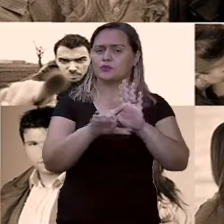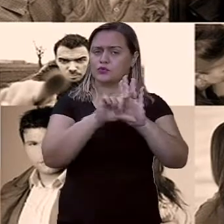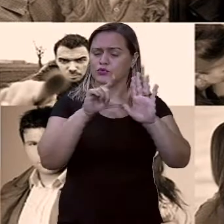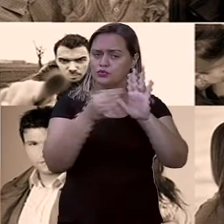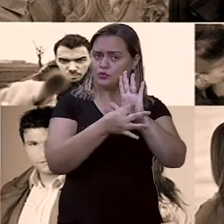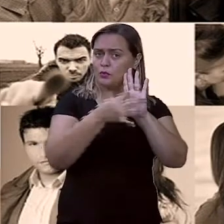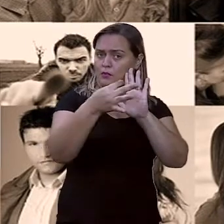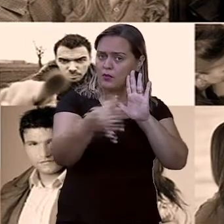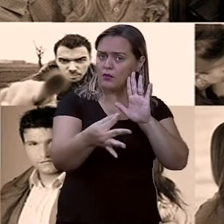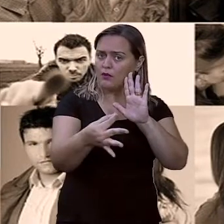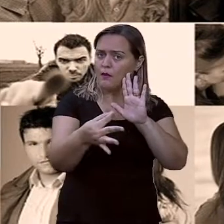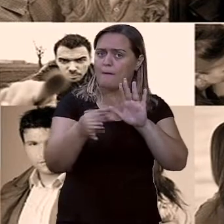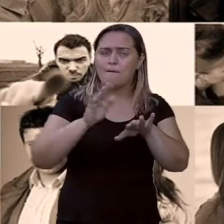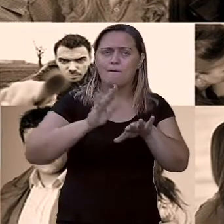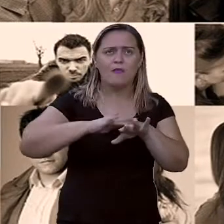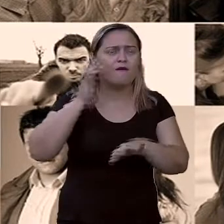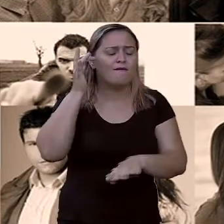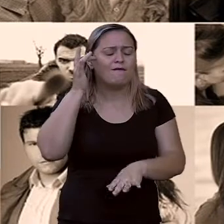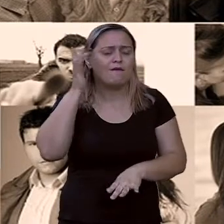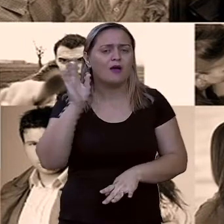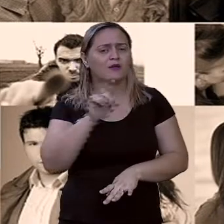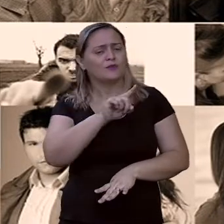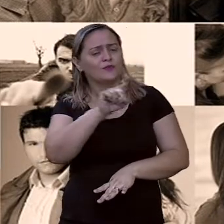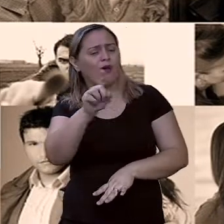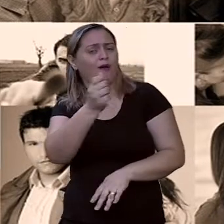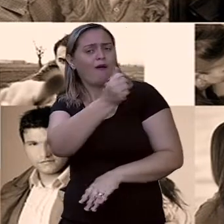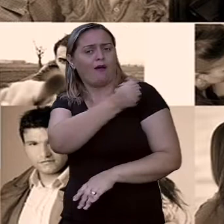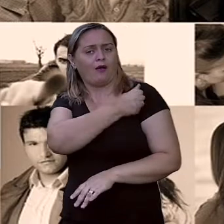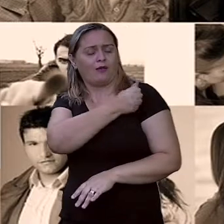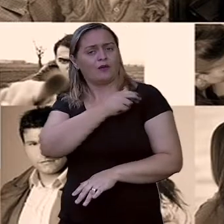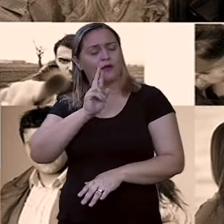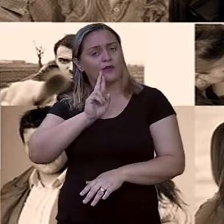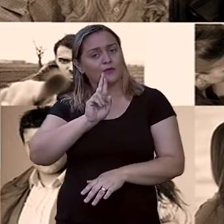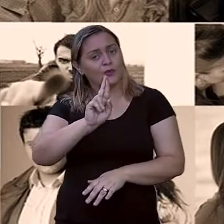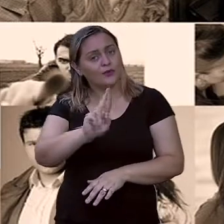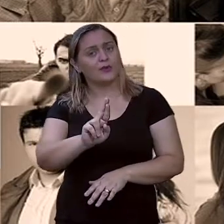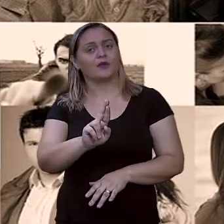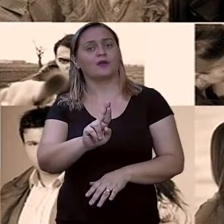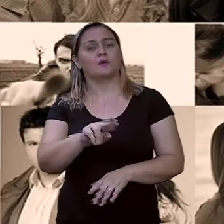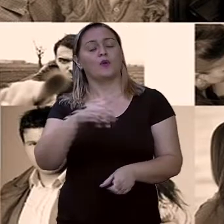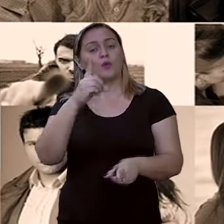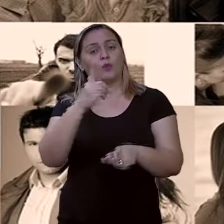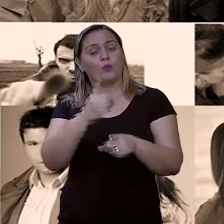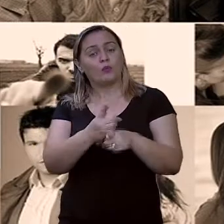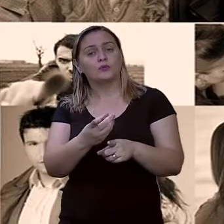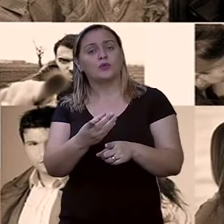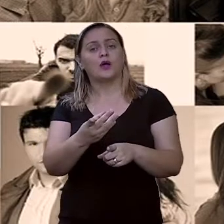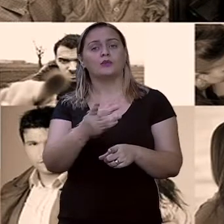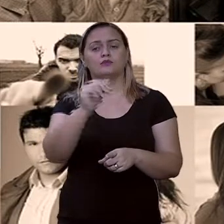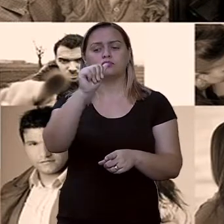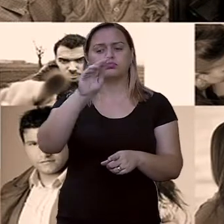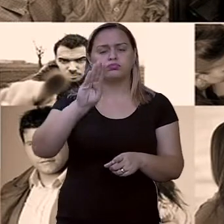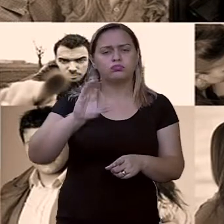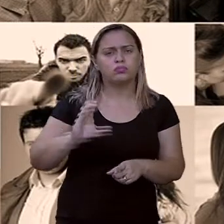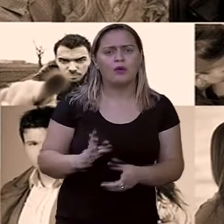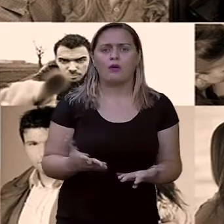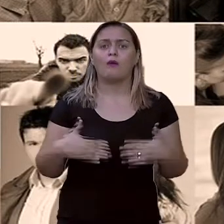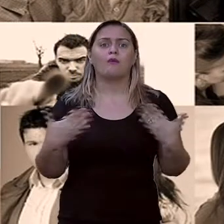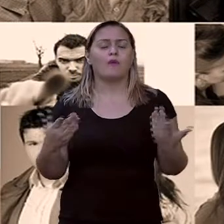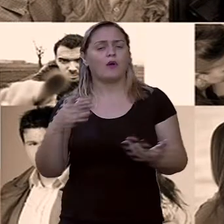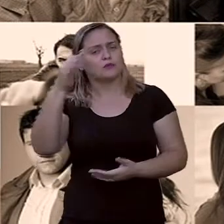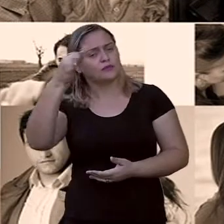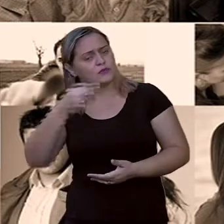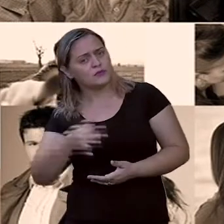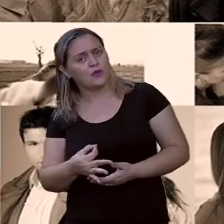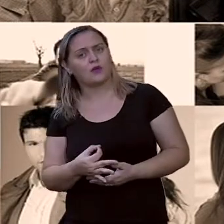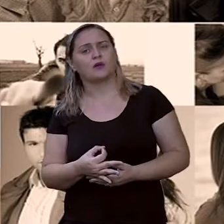muito mais fácil para você estudante responder e encontrar a alternativa correta, já que conhece o